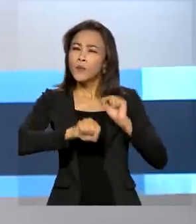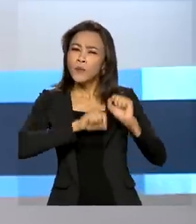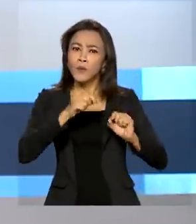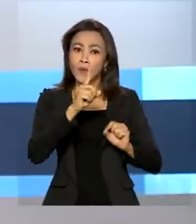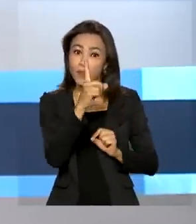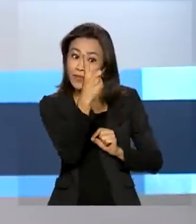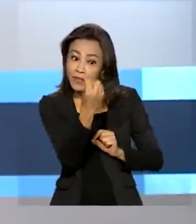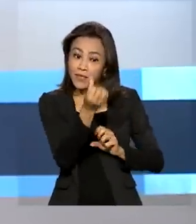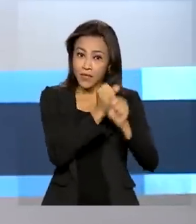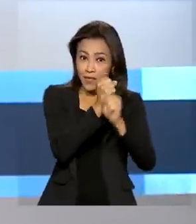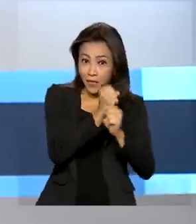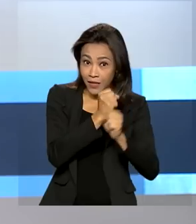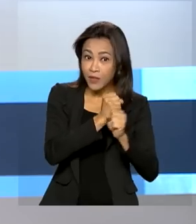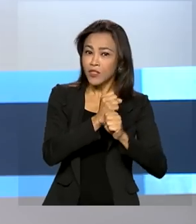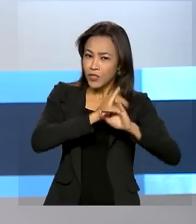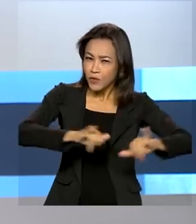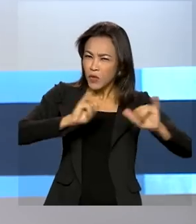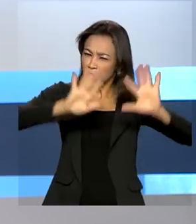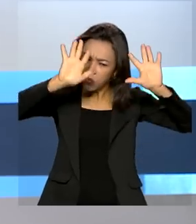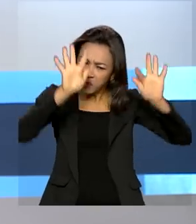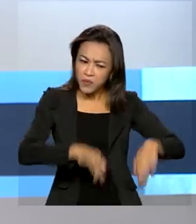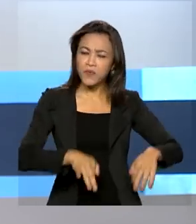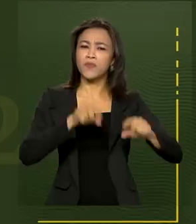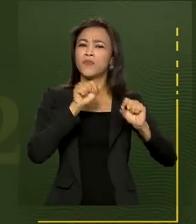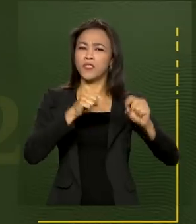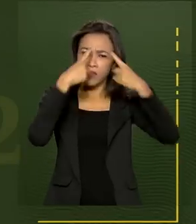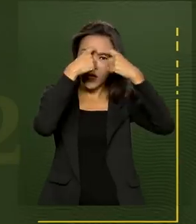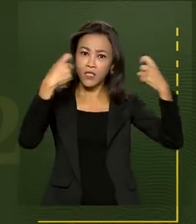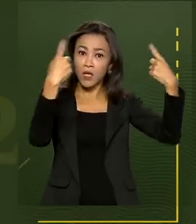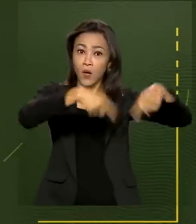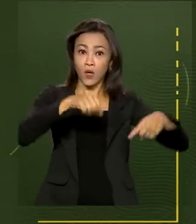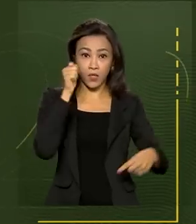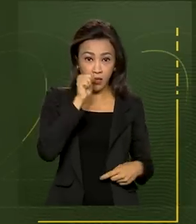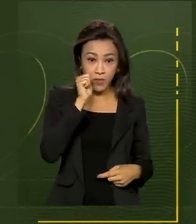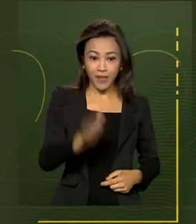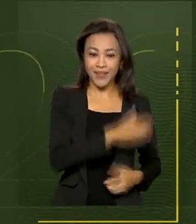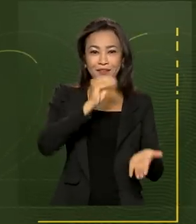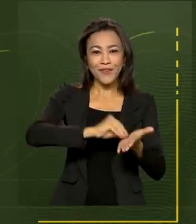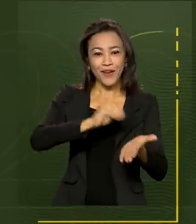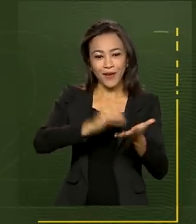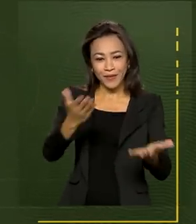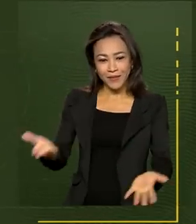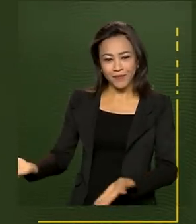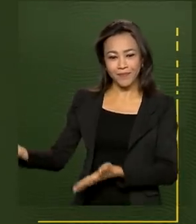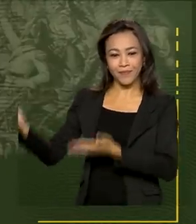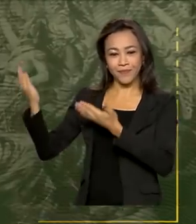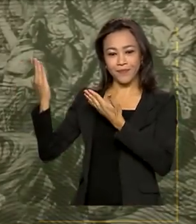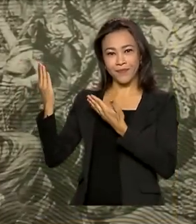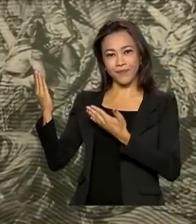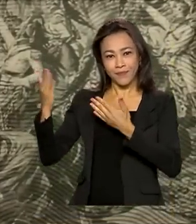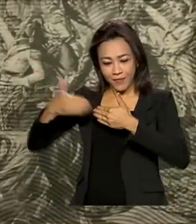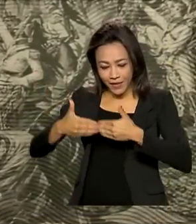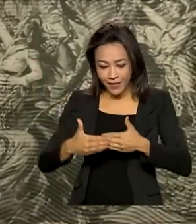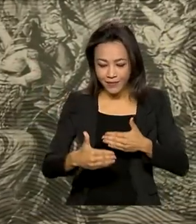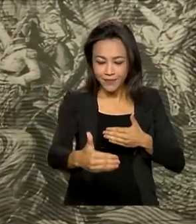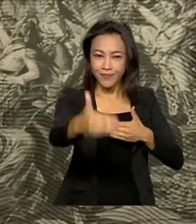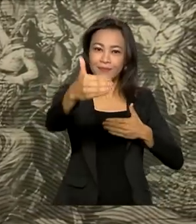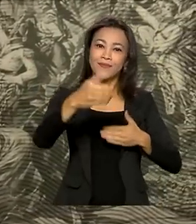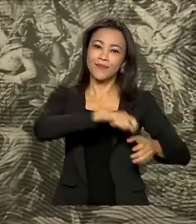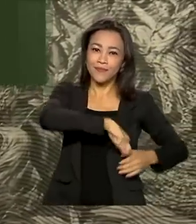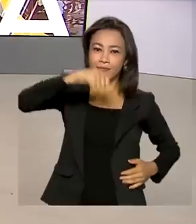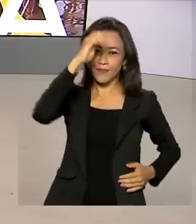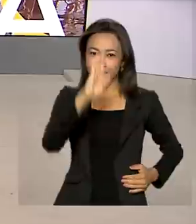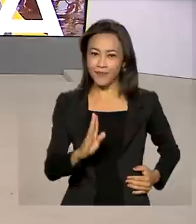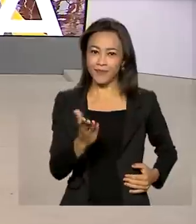fim da violência contra a mulher e reforça a denúncia. E faltam 30 dias para o bicentenário da independência do